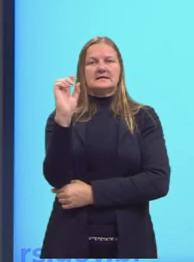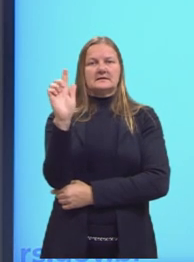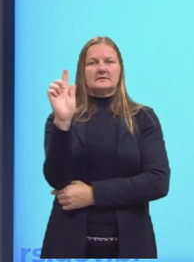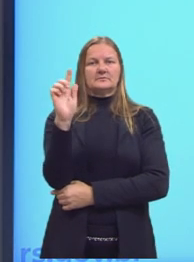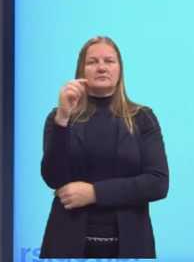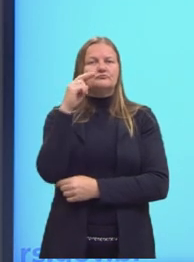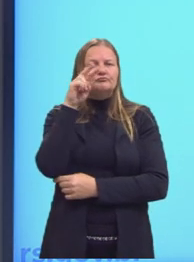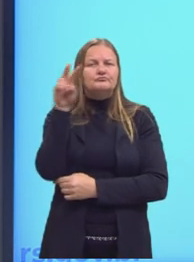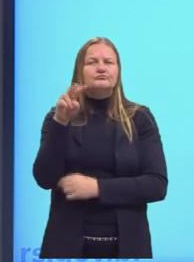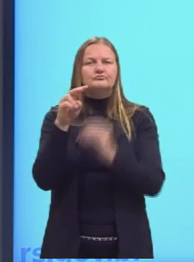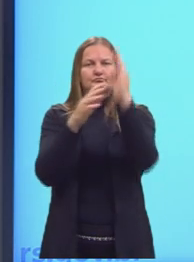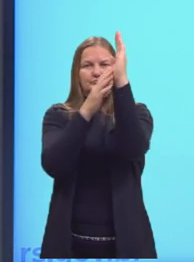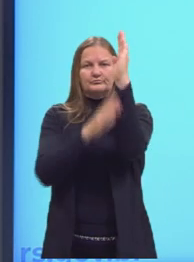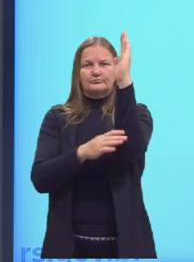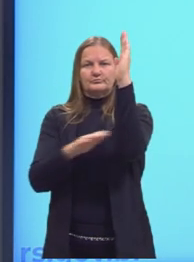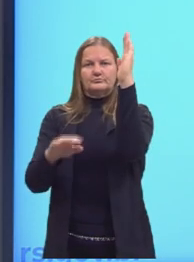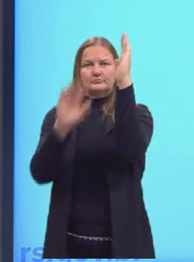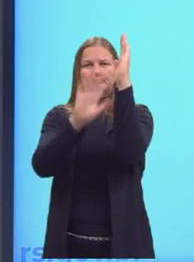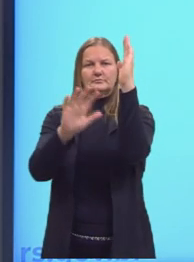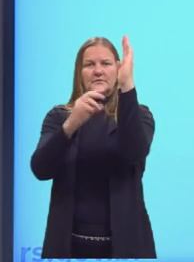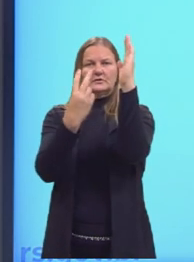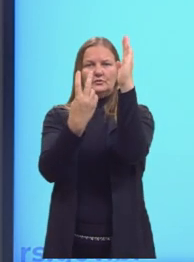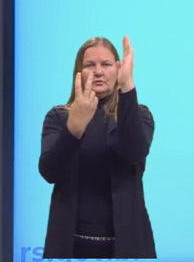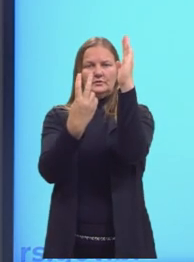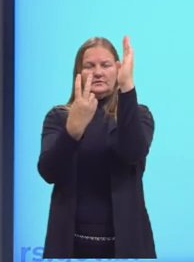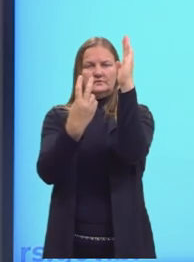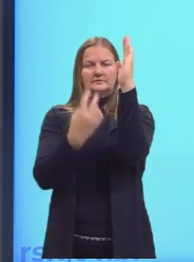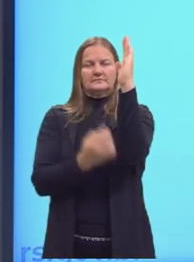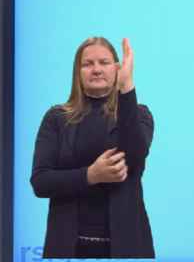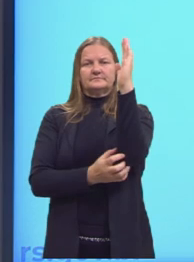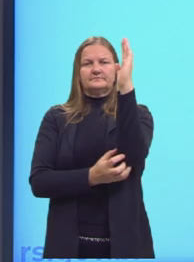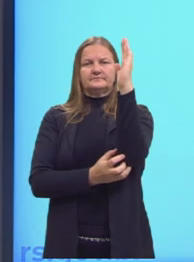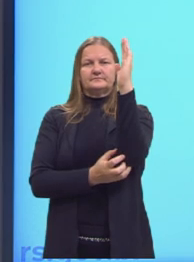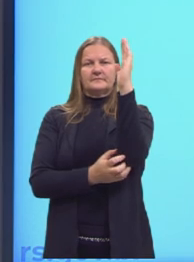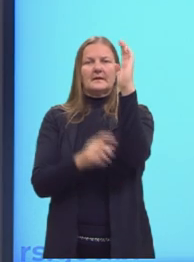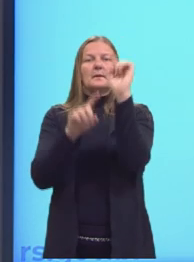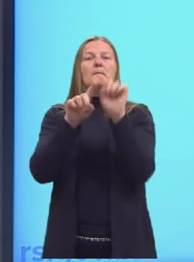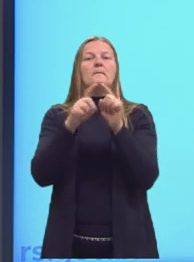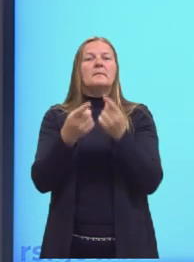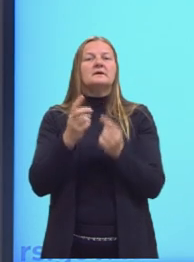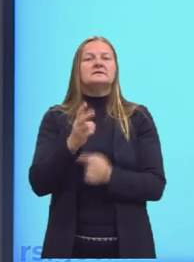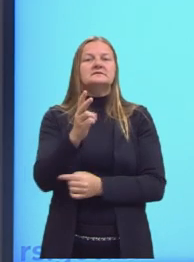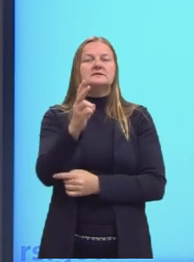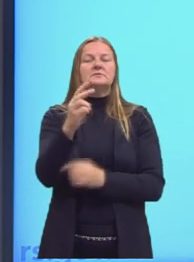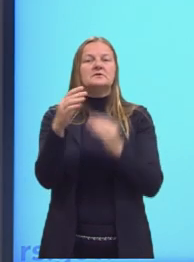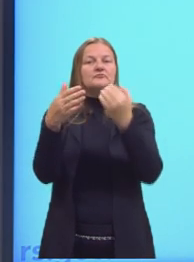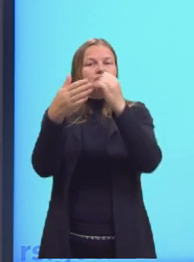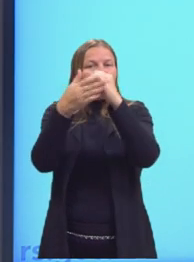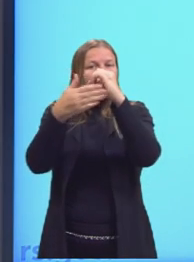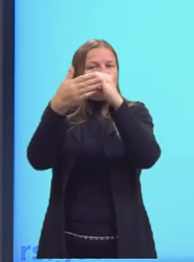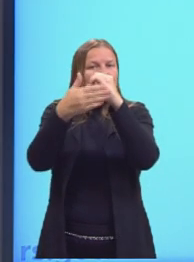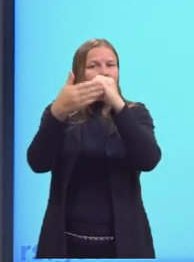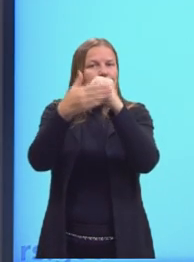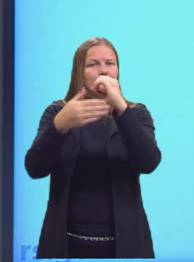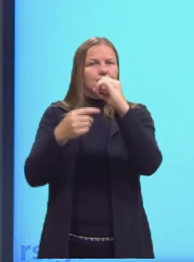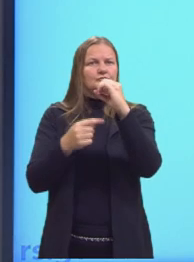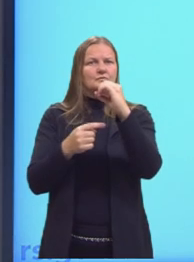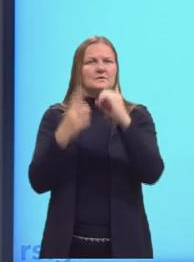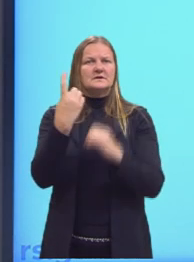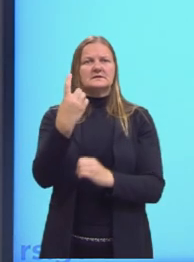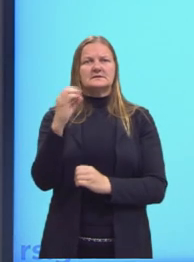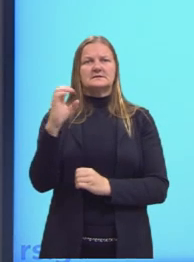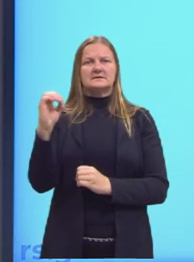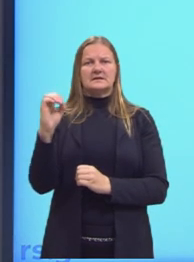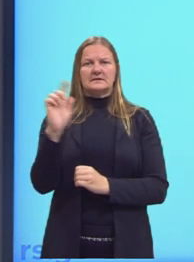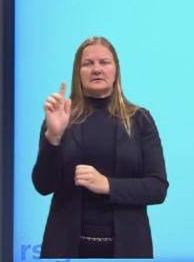olhar aqui, novamente, né? Tem dois intervalos, mas eu vou olhar sempre no intervalo fechado. 100 gramas tem